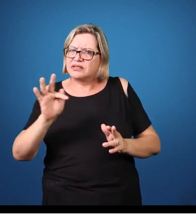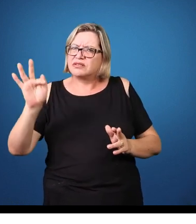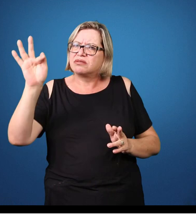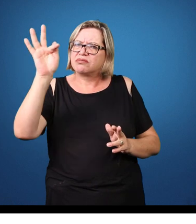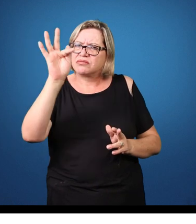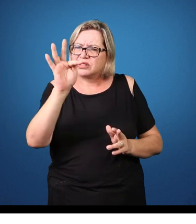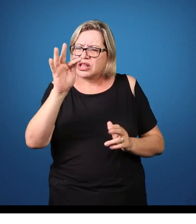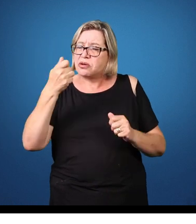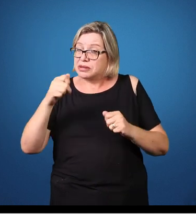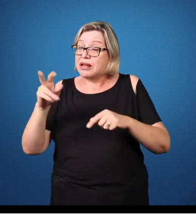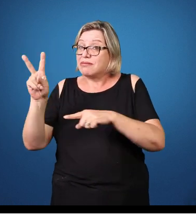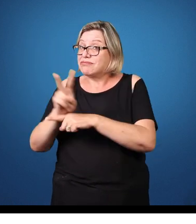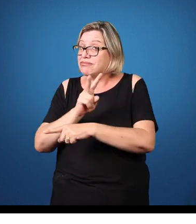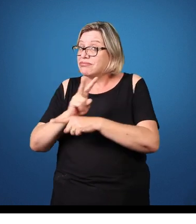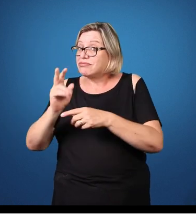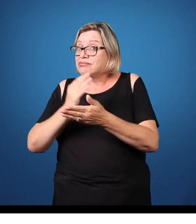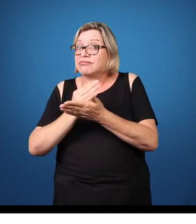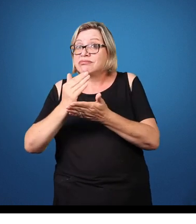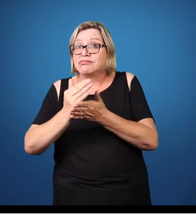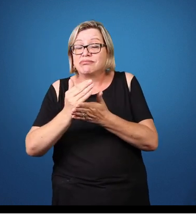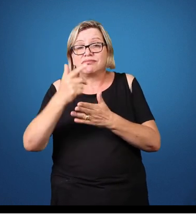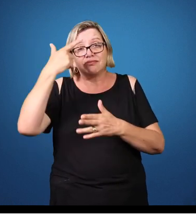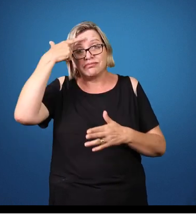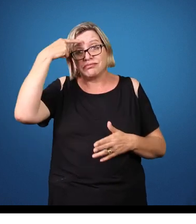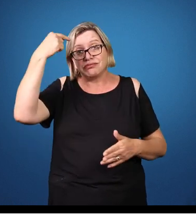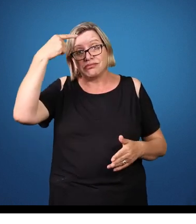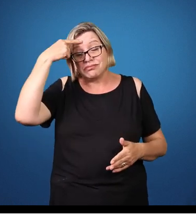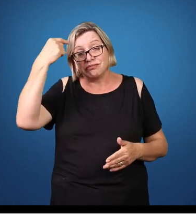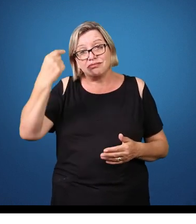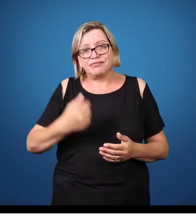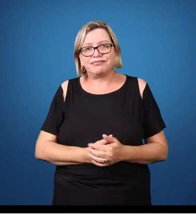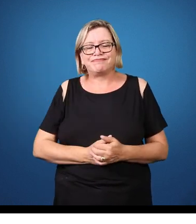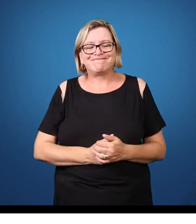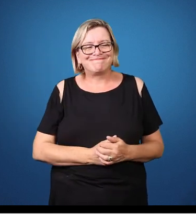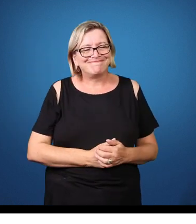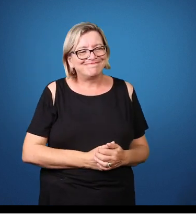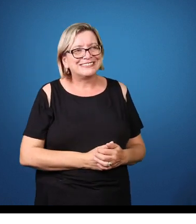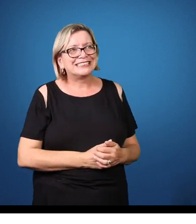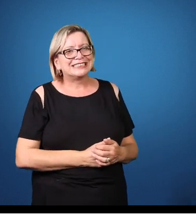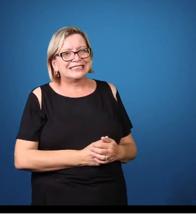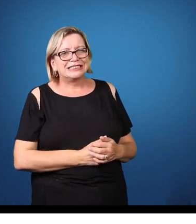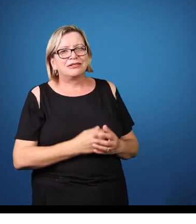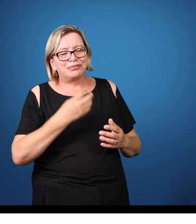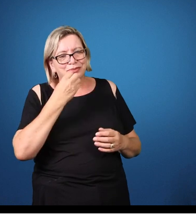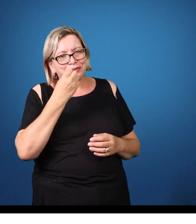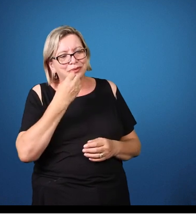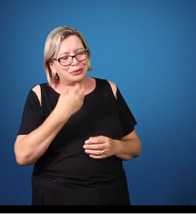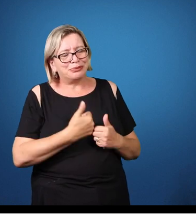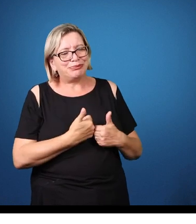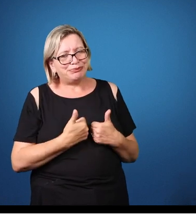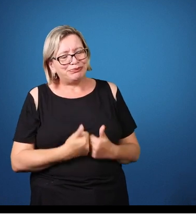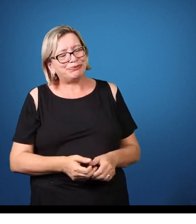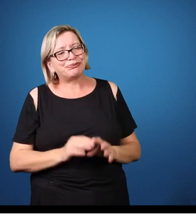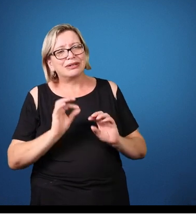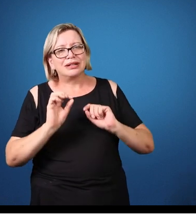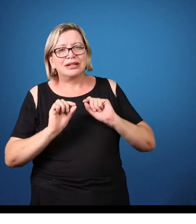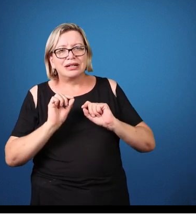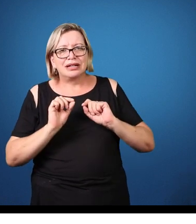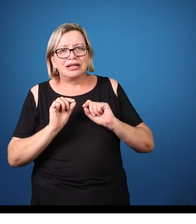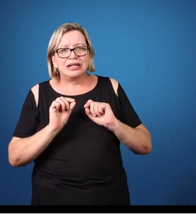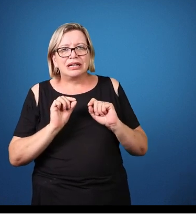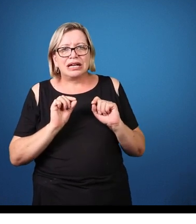Tá. Bom, é um ponto bem complexo, porque ele é